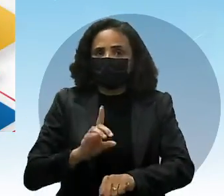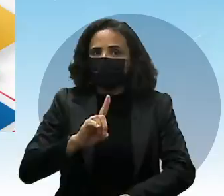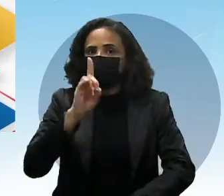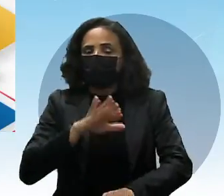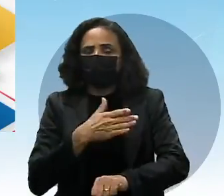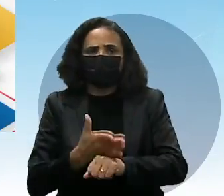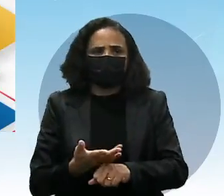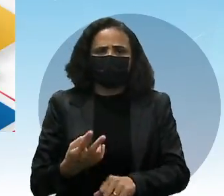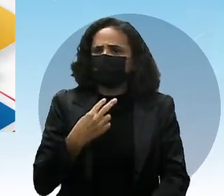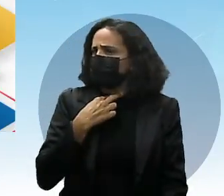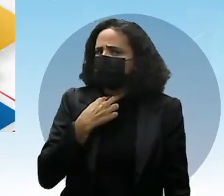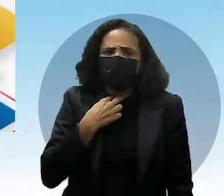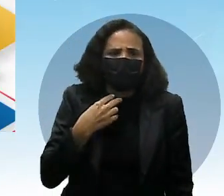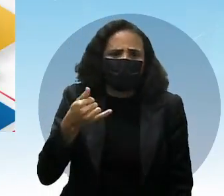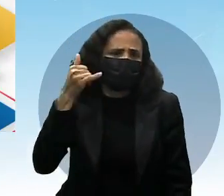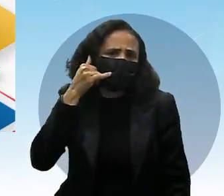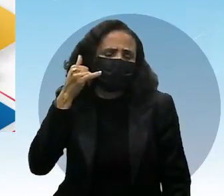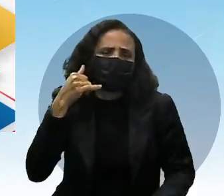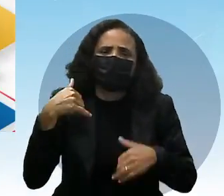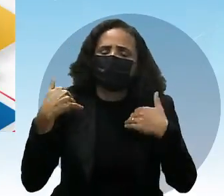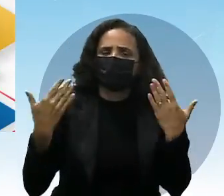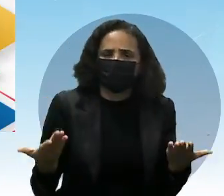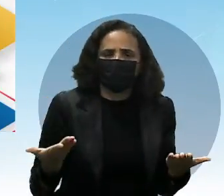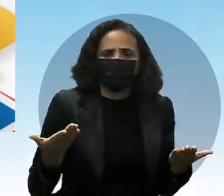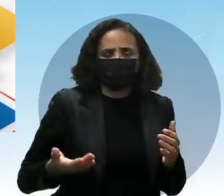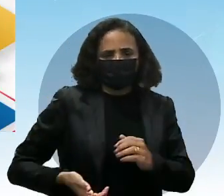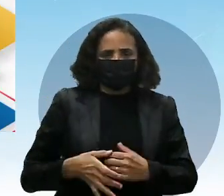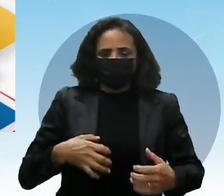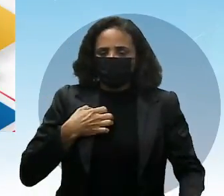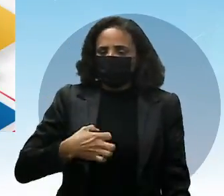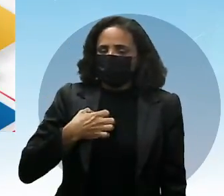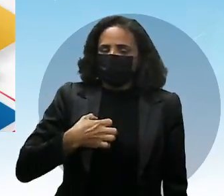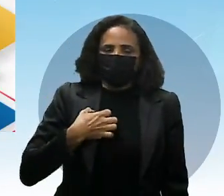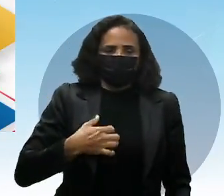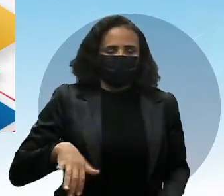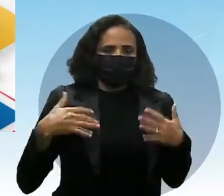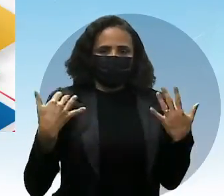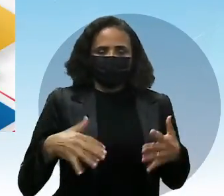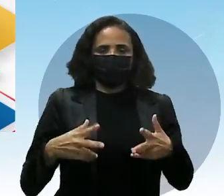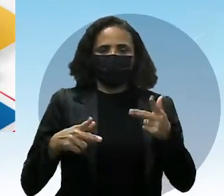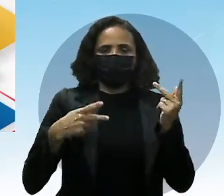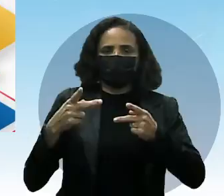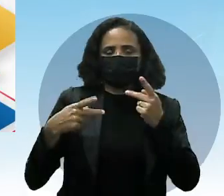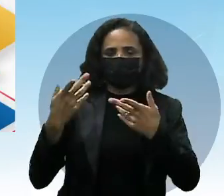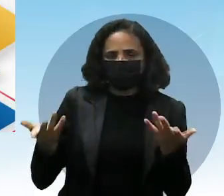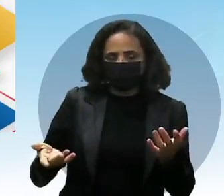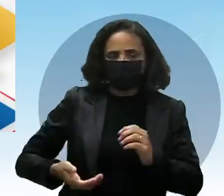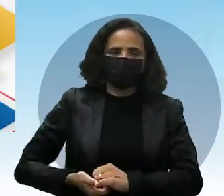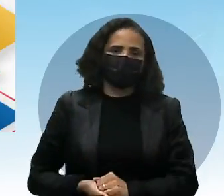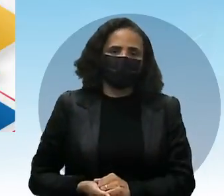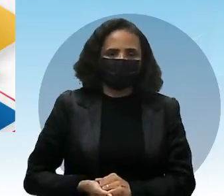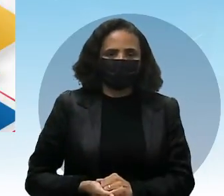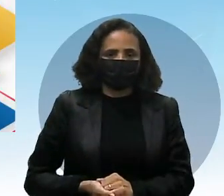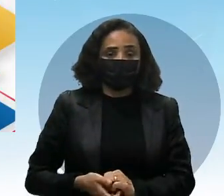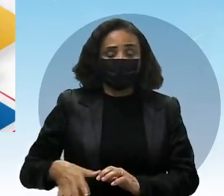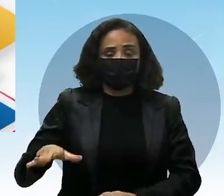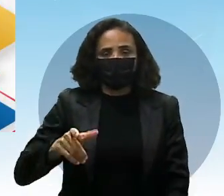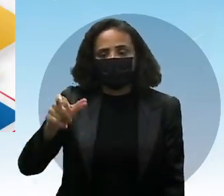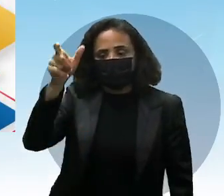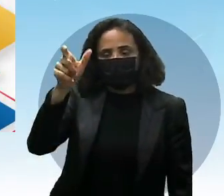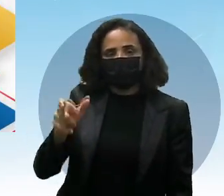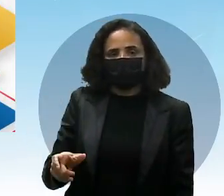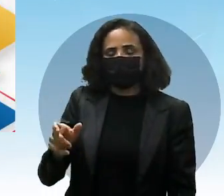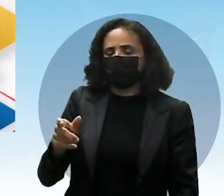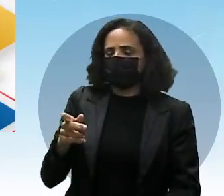telefone, não pode responder. Basicamente, a irritação dela foi sobre isso. É aquela clássica pessoa que